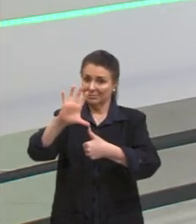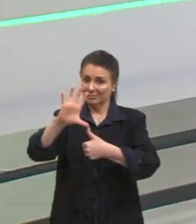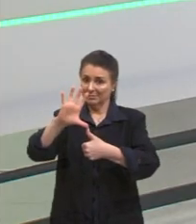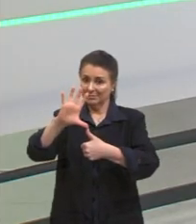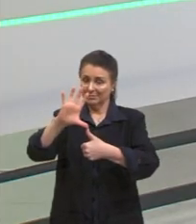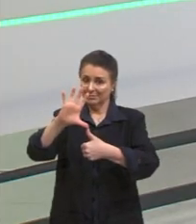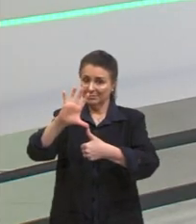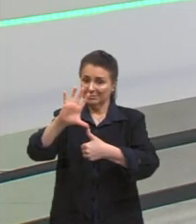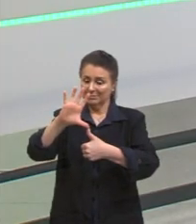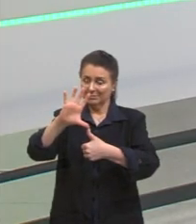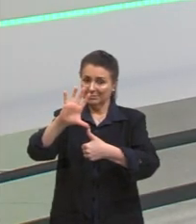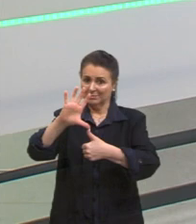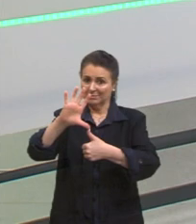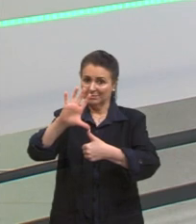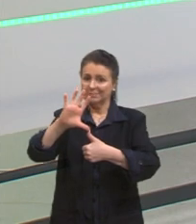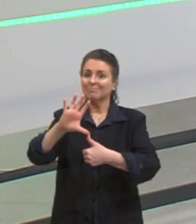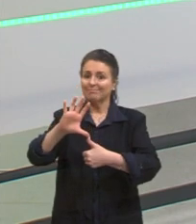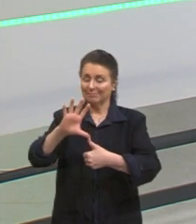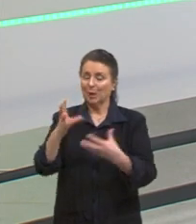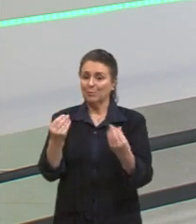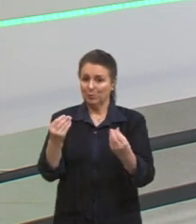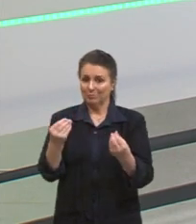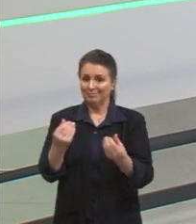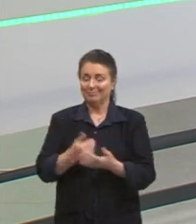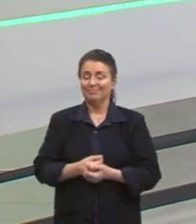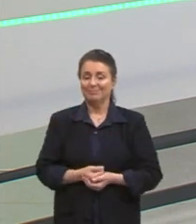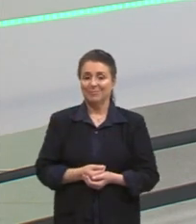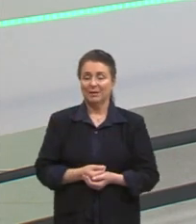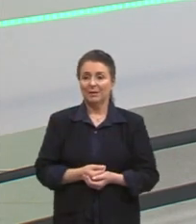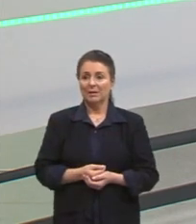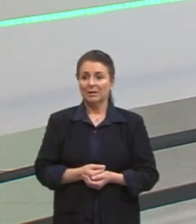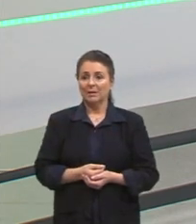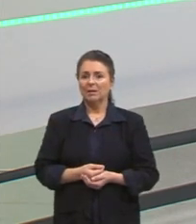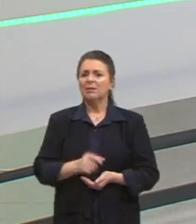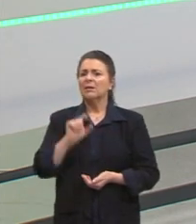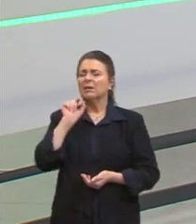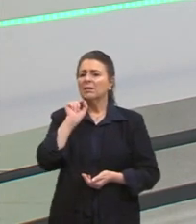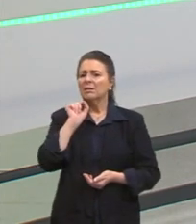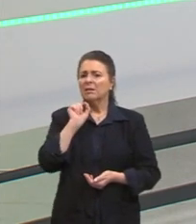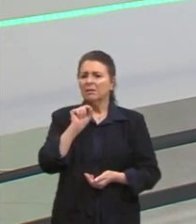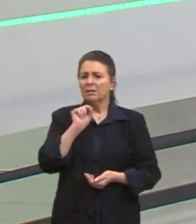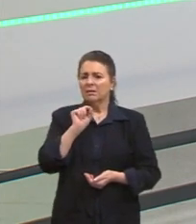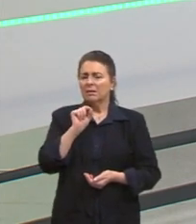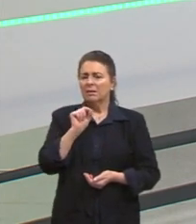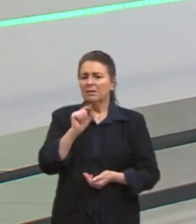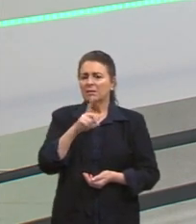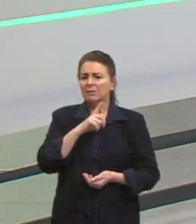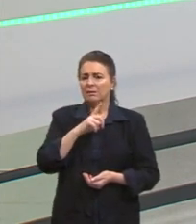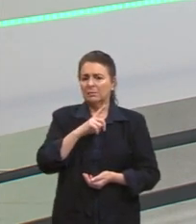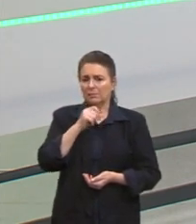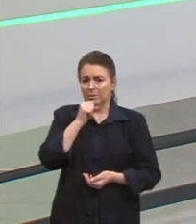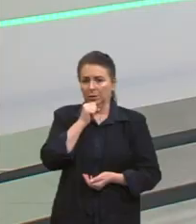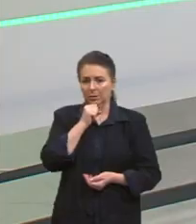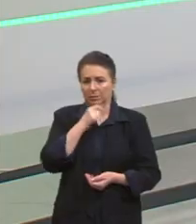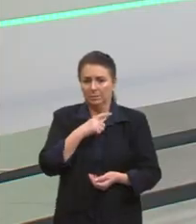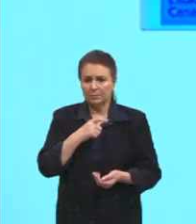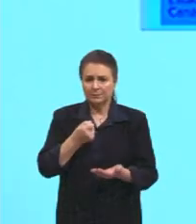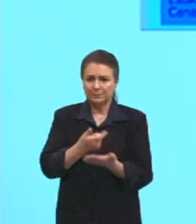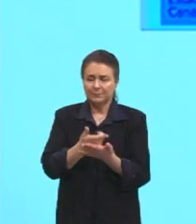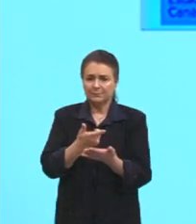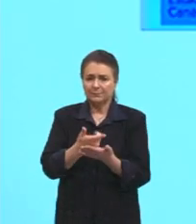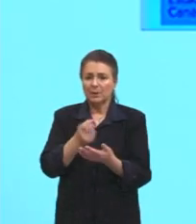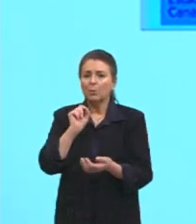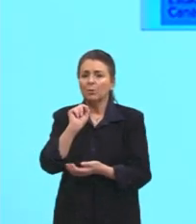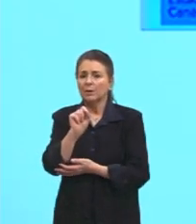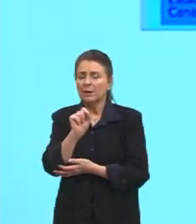o cara da América do Norte, nós não teríamos mais planeta. E quem é que vai ter justamente essa, vai pagar, vamos dizer